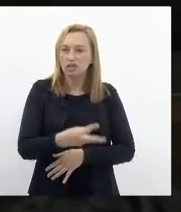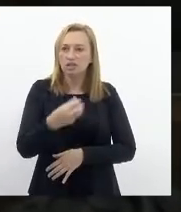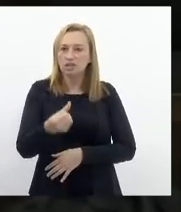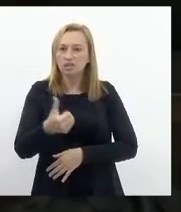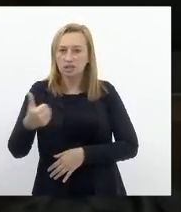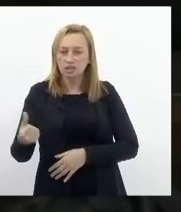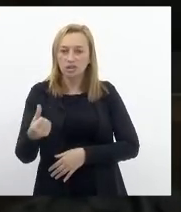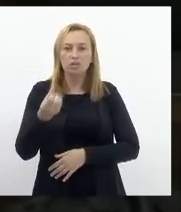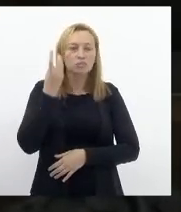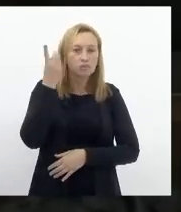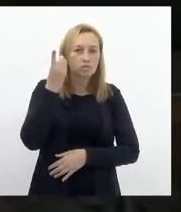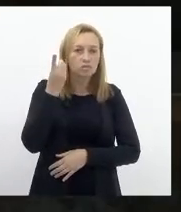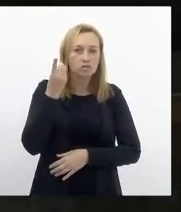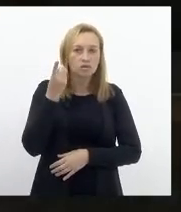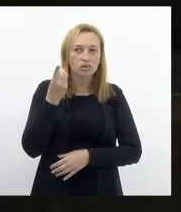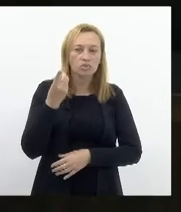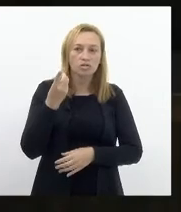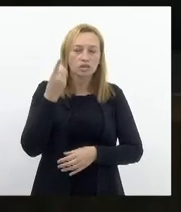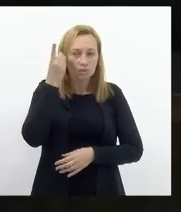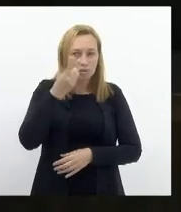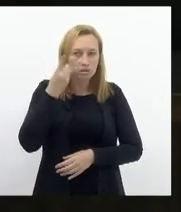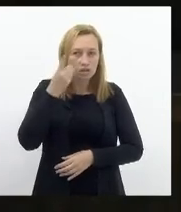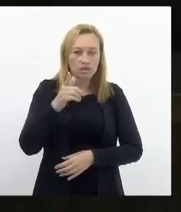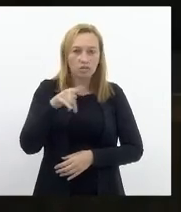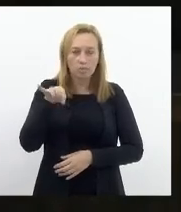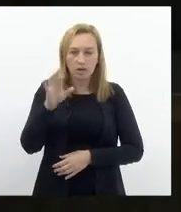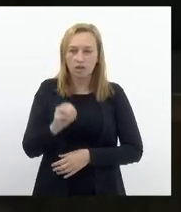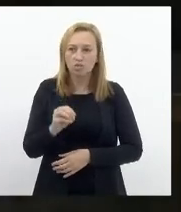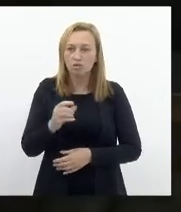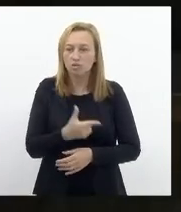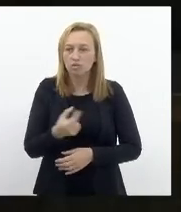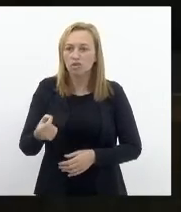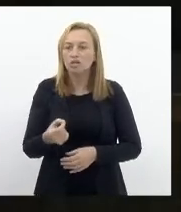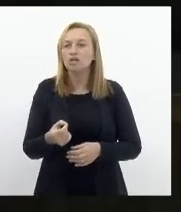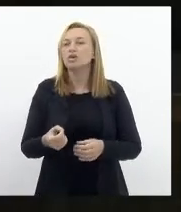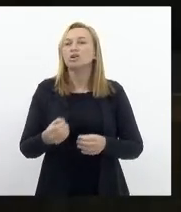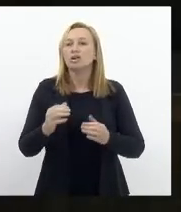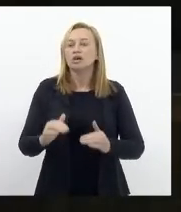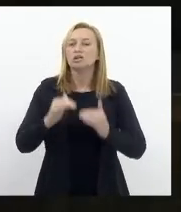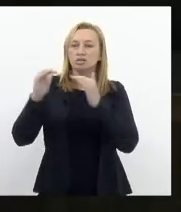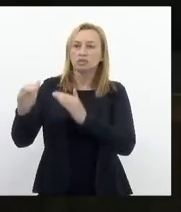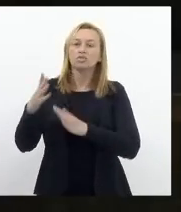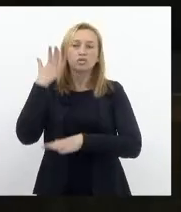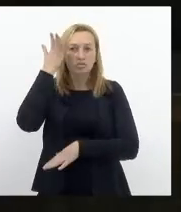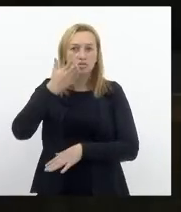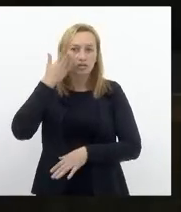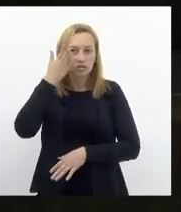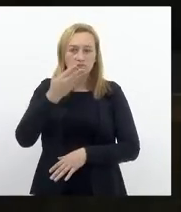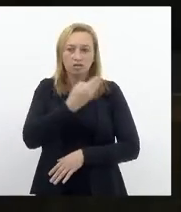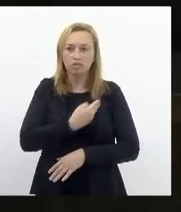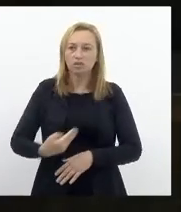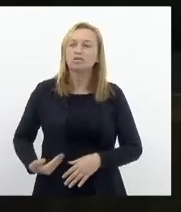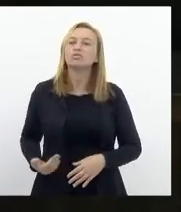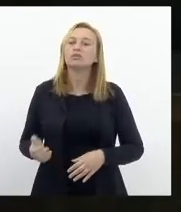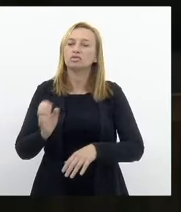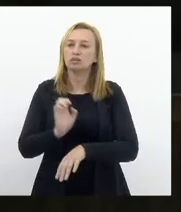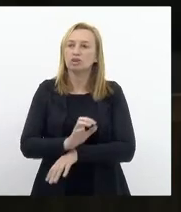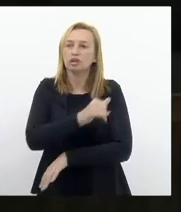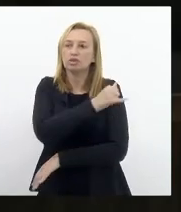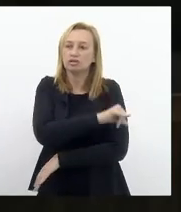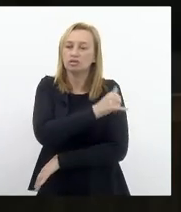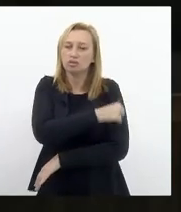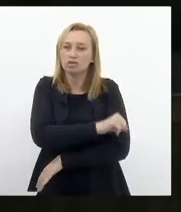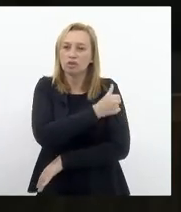-2020 de autoria do deputado Pedro Ricardo, que solicita, excelentíssimo senhor governador do Estado do Rio de Janeiro, o envio de